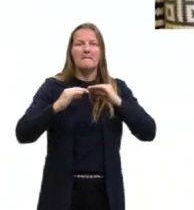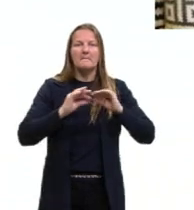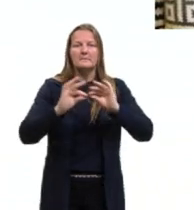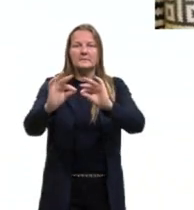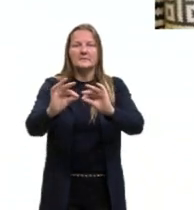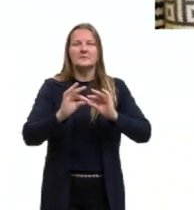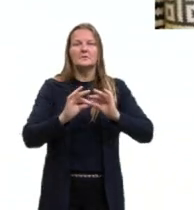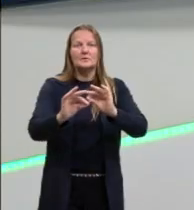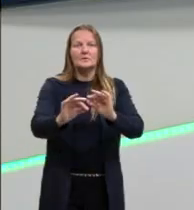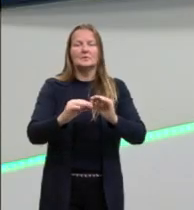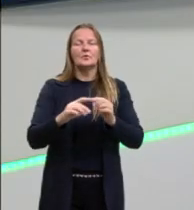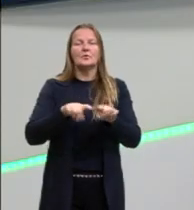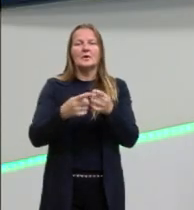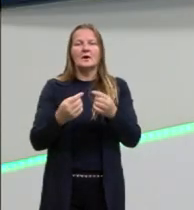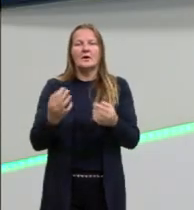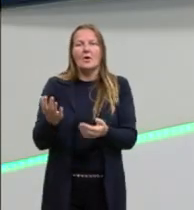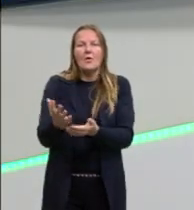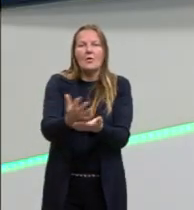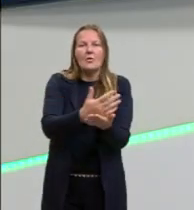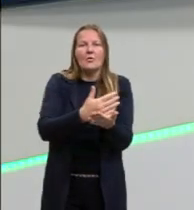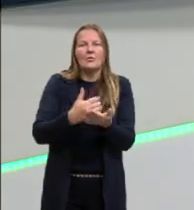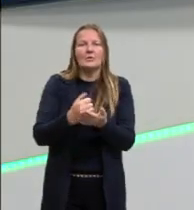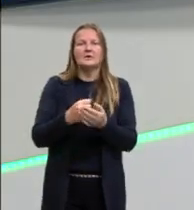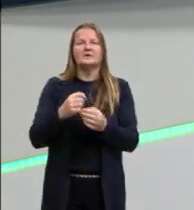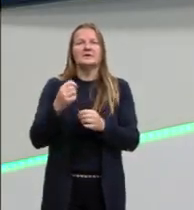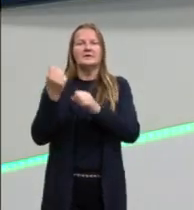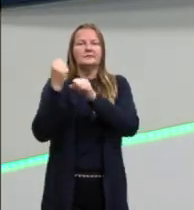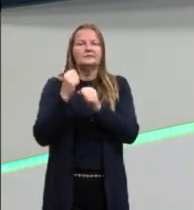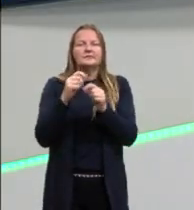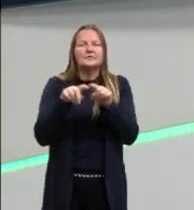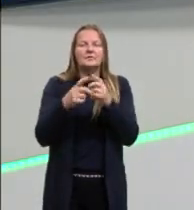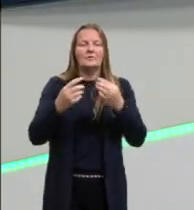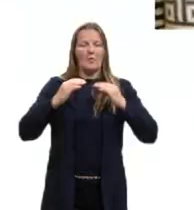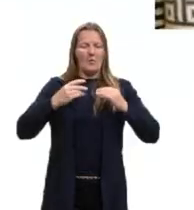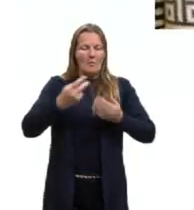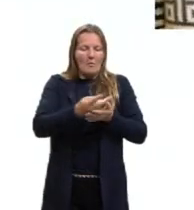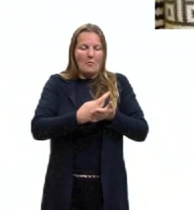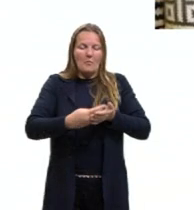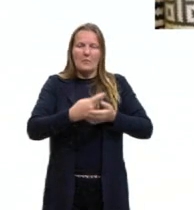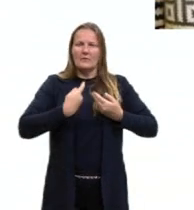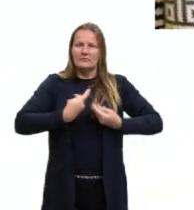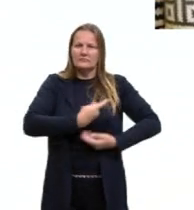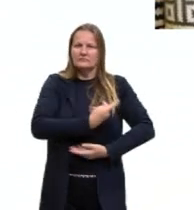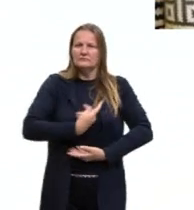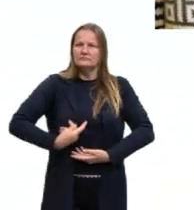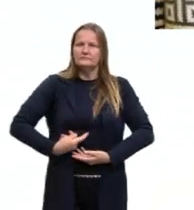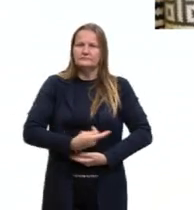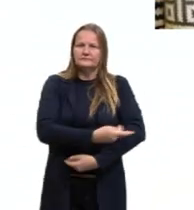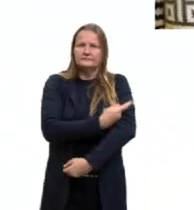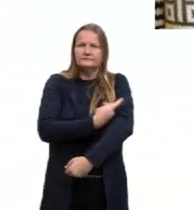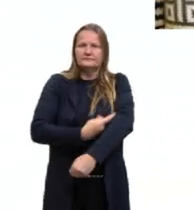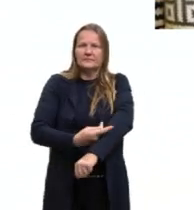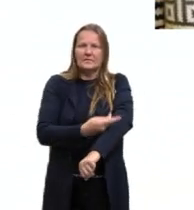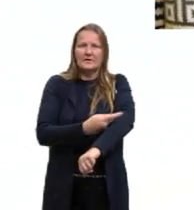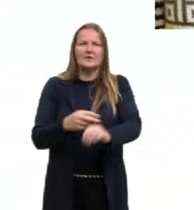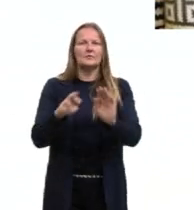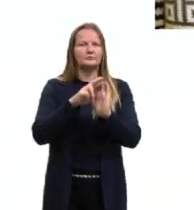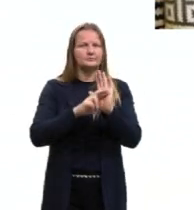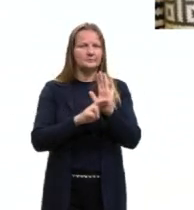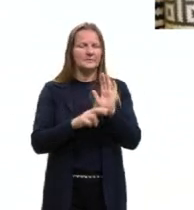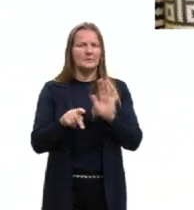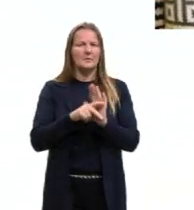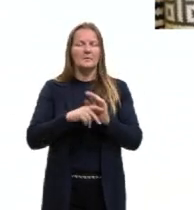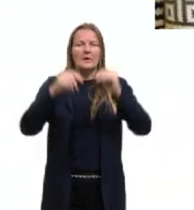fazer a colheita, para fazer a caça. A pintura corporal, que tem essa característica ritualística, assim como o